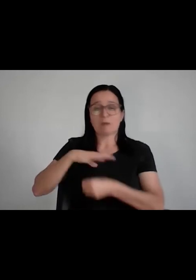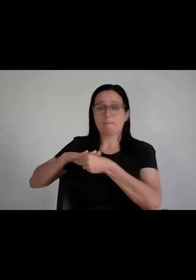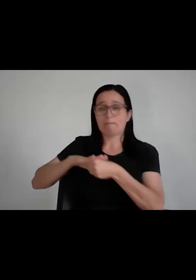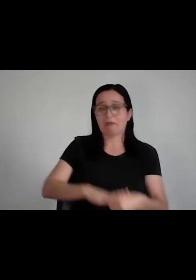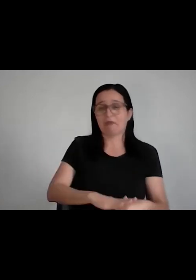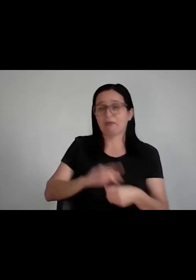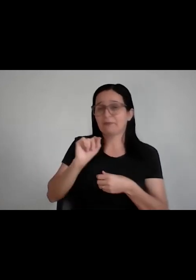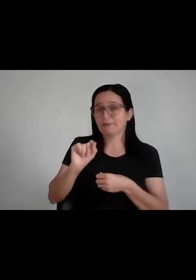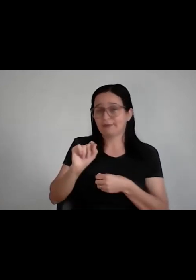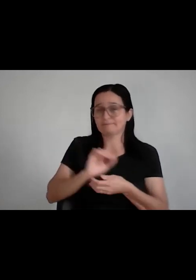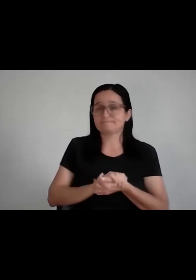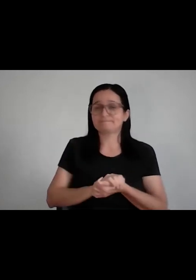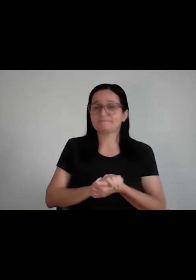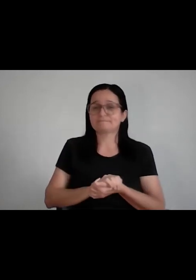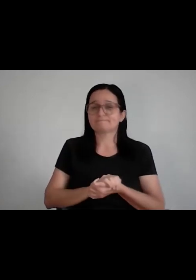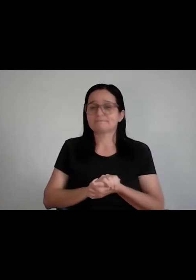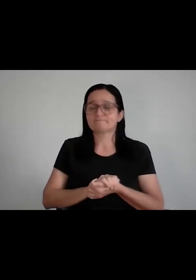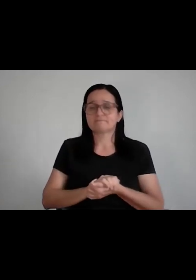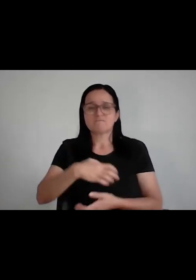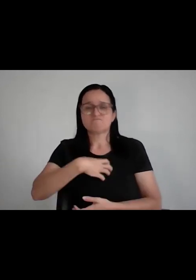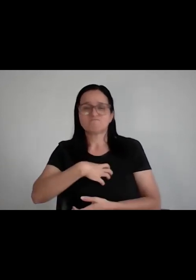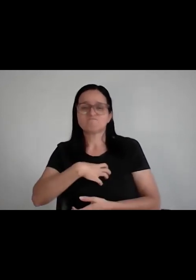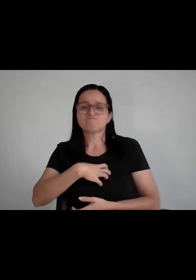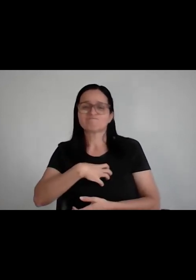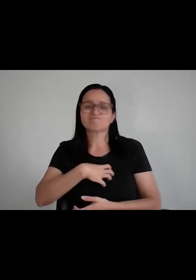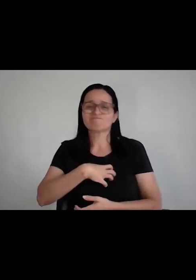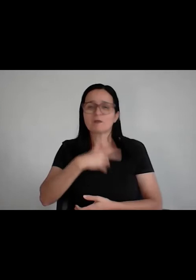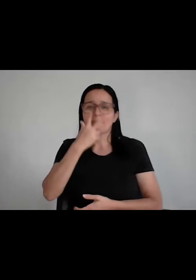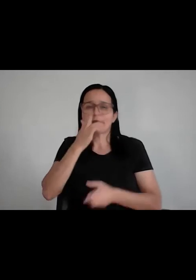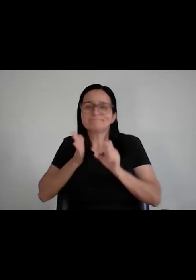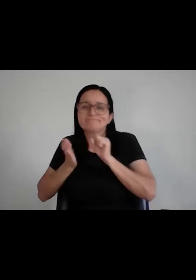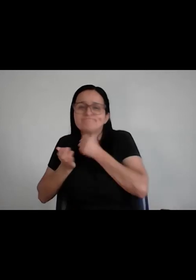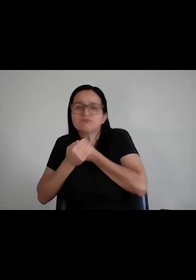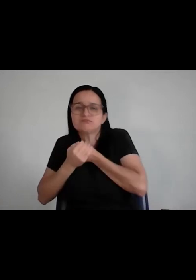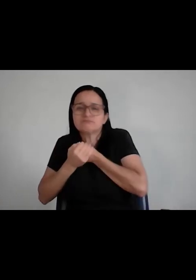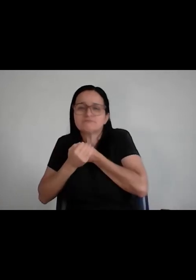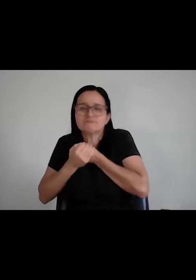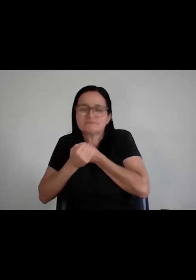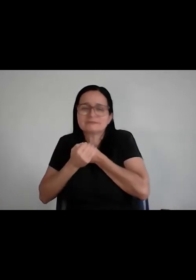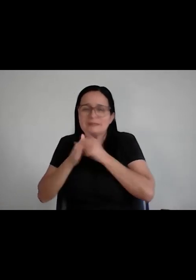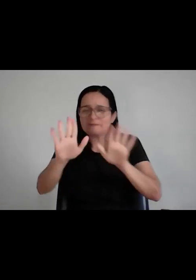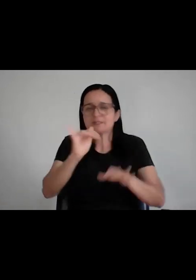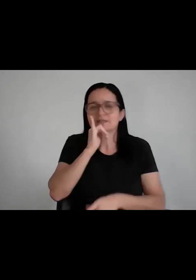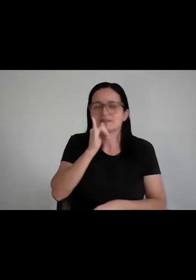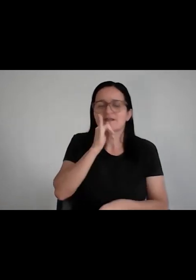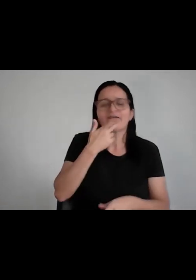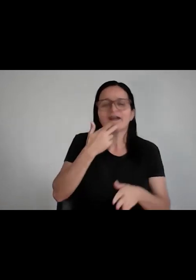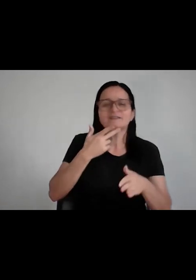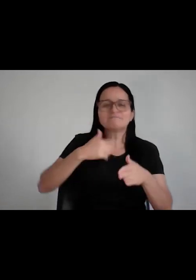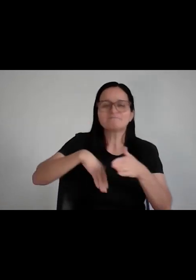baixa. Ela está se escondendo ali. Sabe o... Tem um time de futebol, tem um lateral que está fugindo da bola?